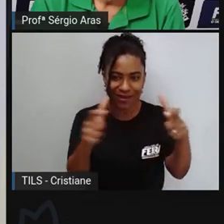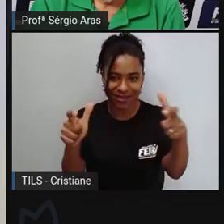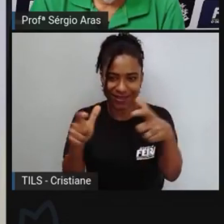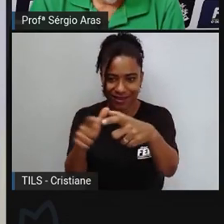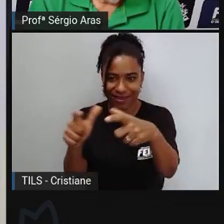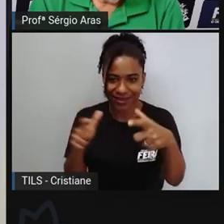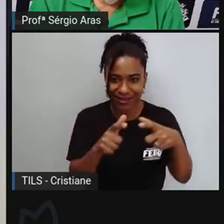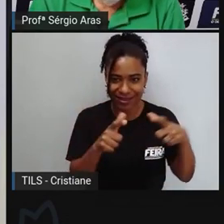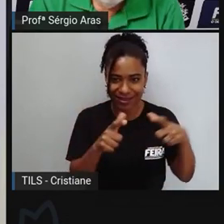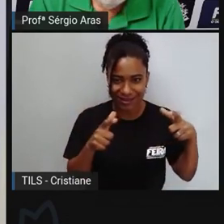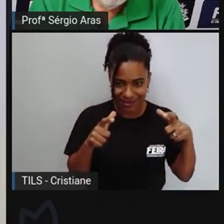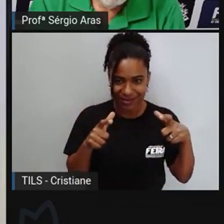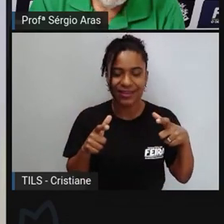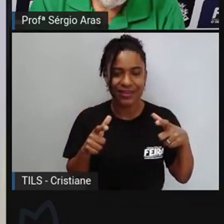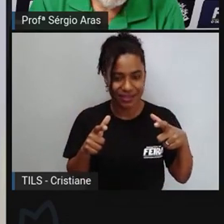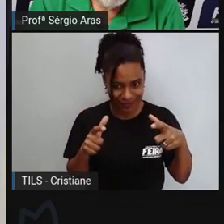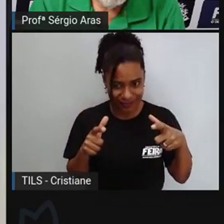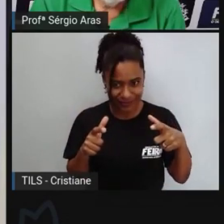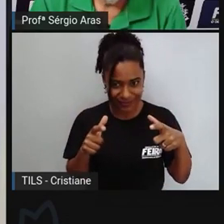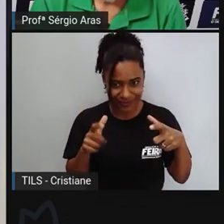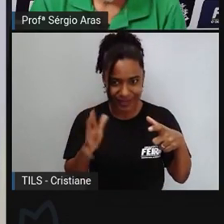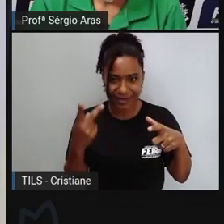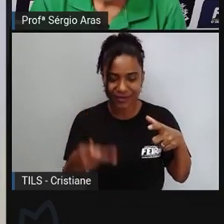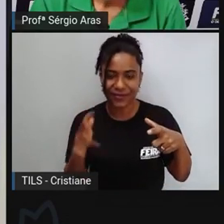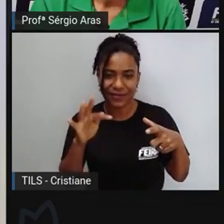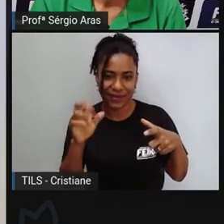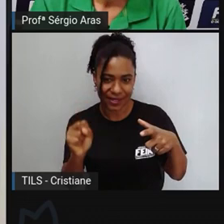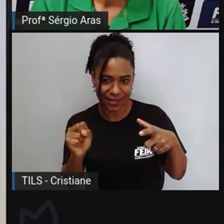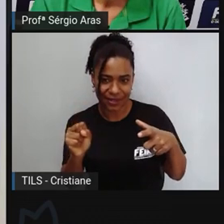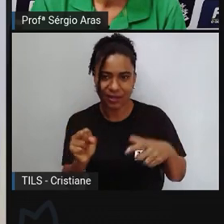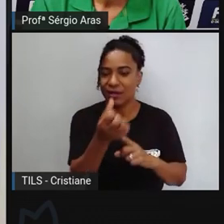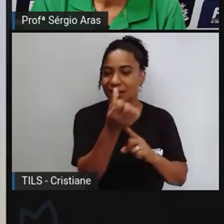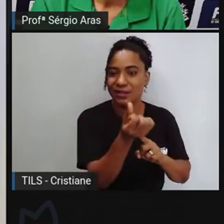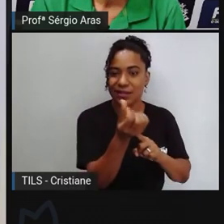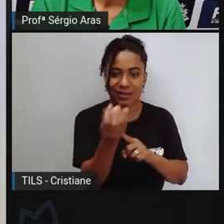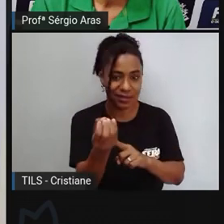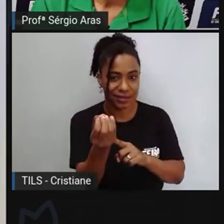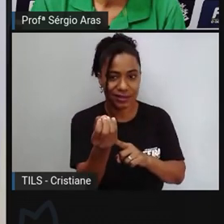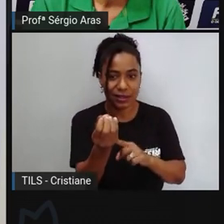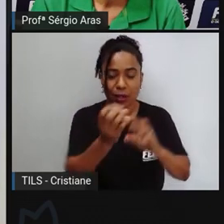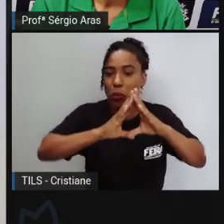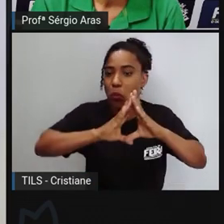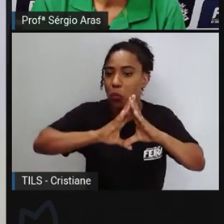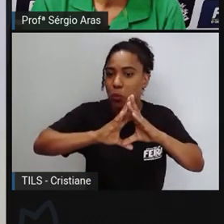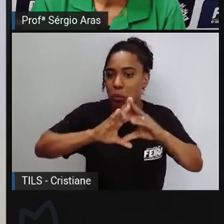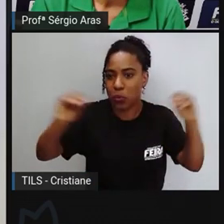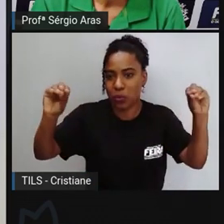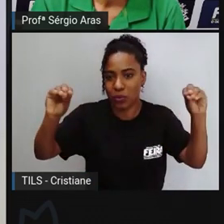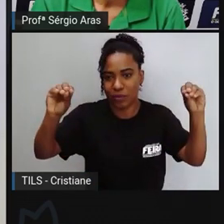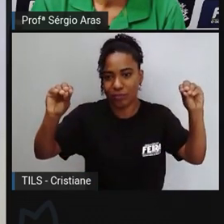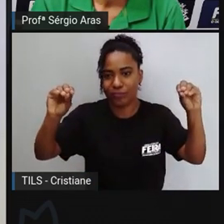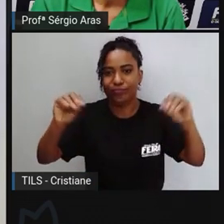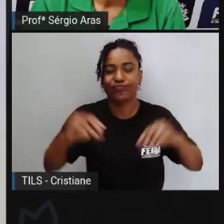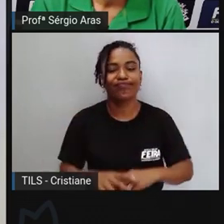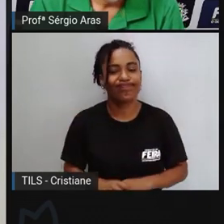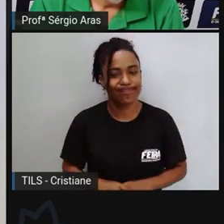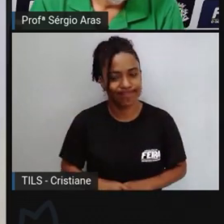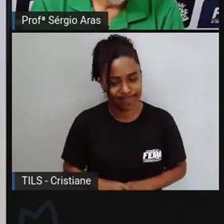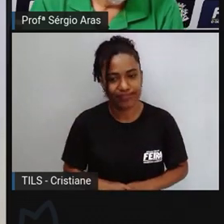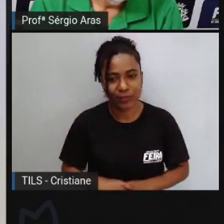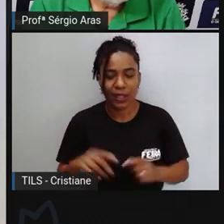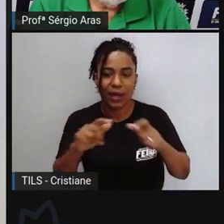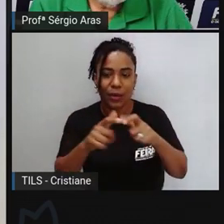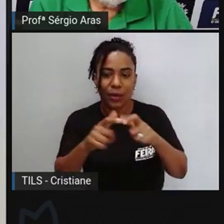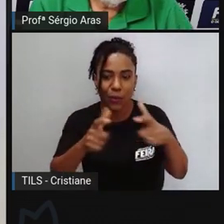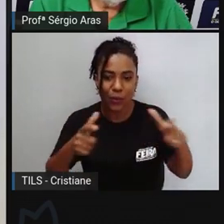perdeu 50% dessa cobertura 60 lagoas simplesmente sumiram desapareceram e as que sobraram a gente